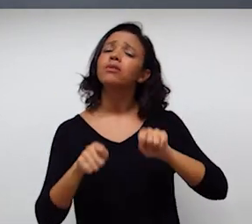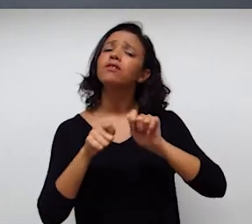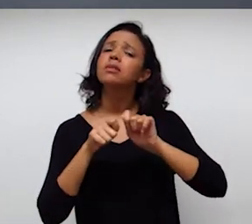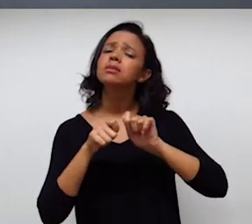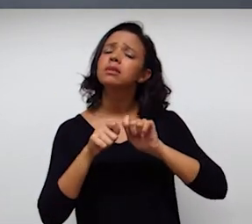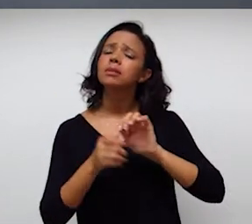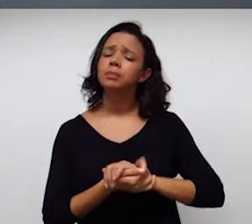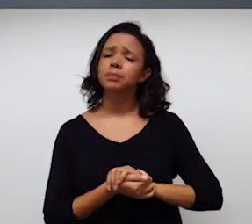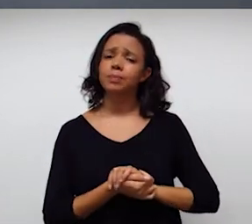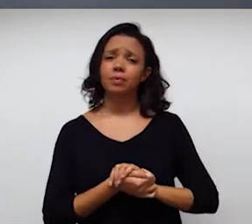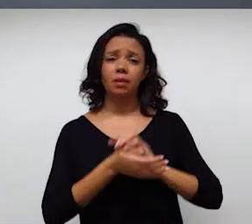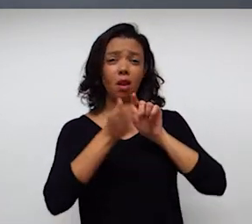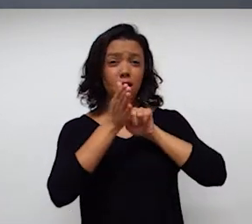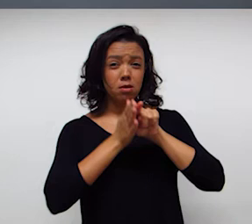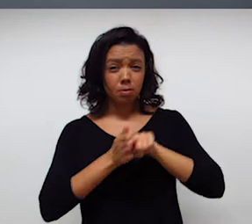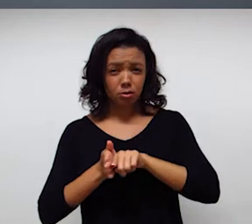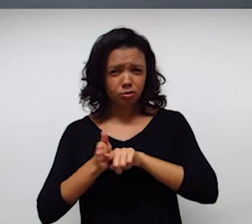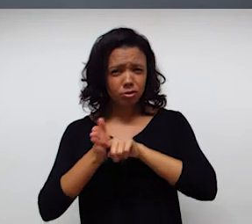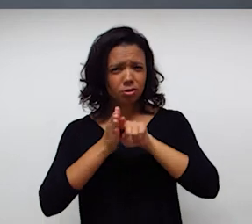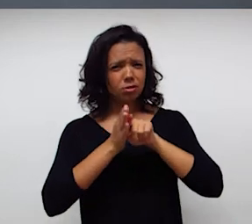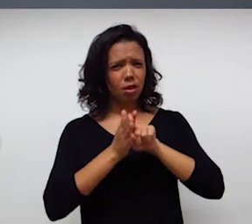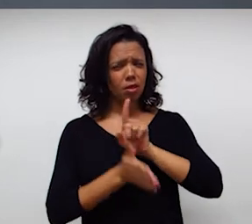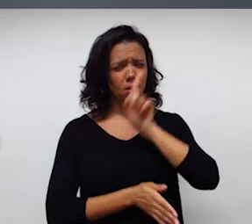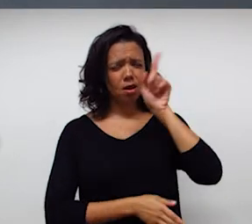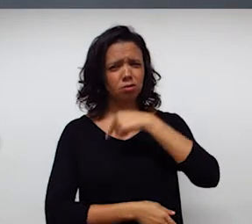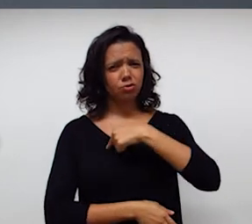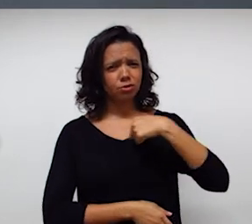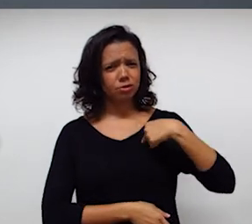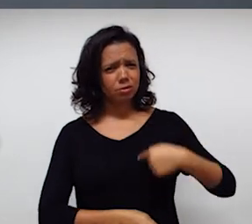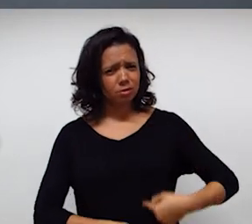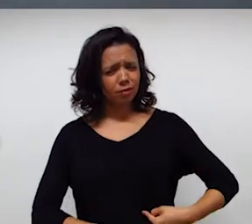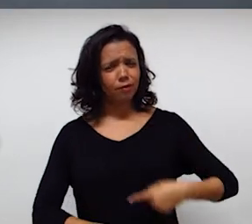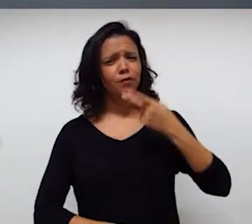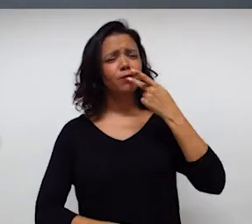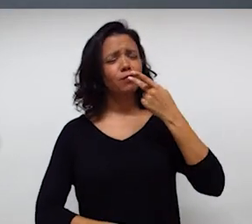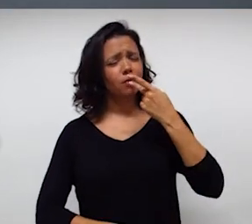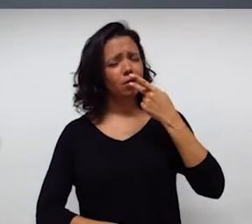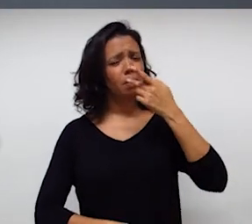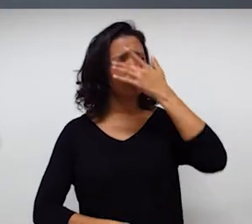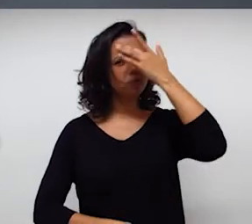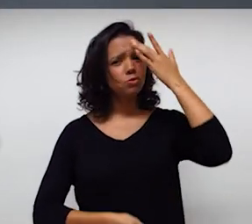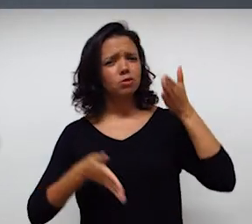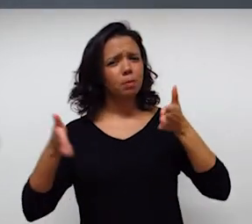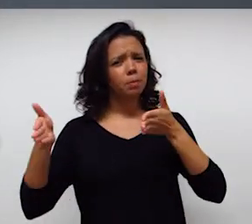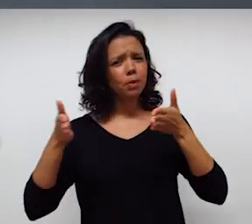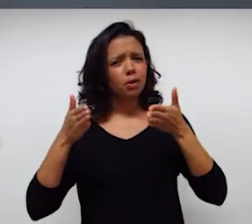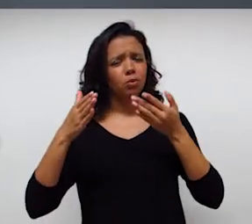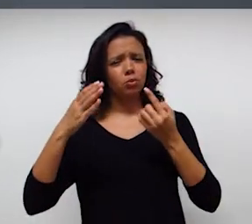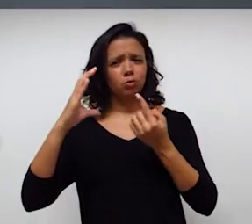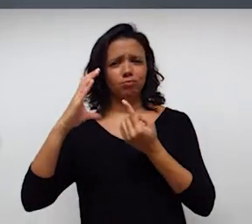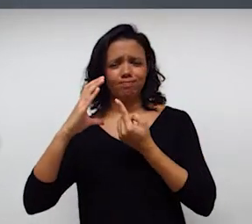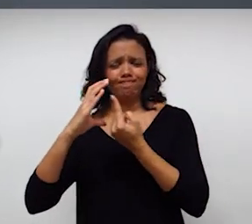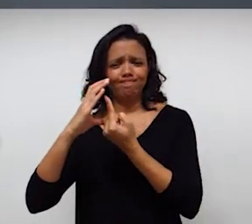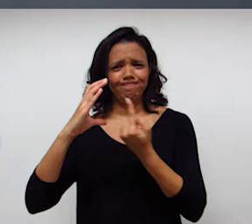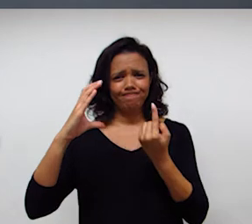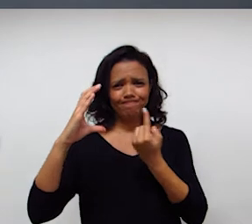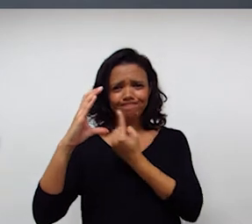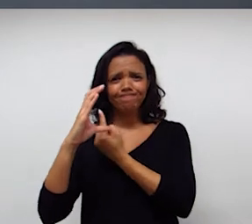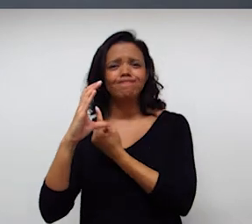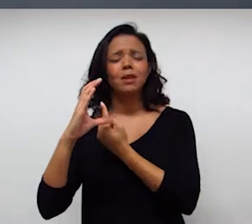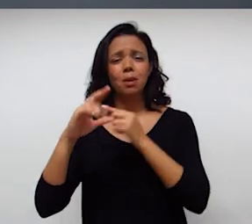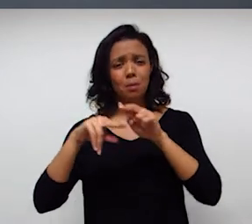fazer, tá? Estudos da China falam que pessoas nesse período de isolamento social